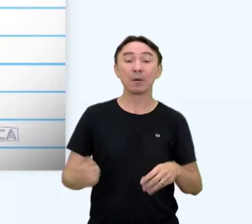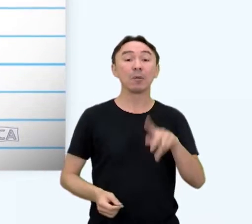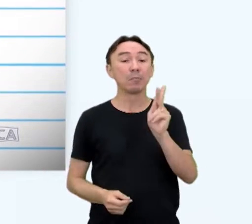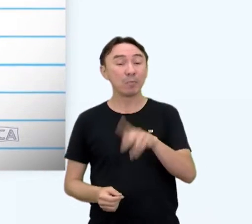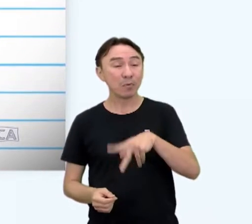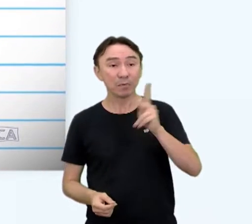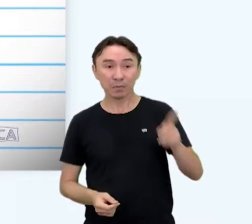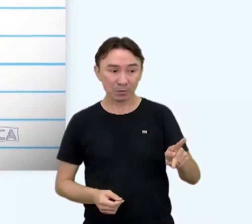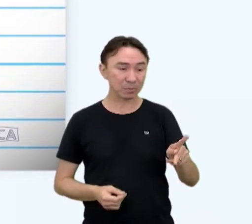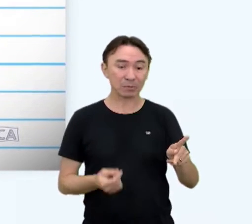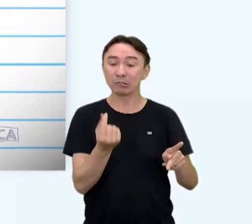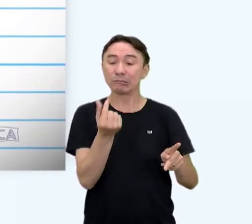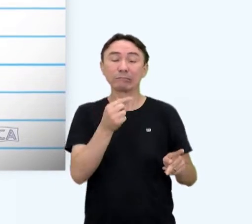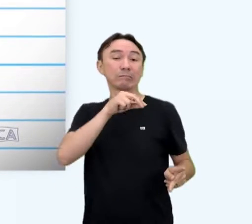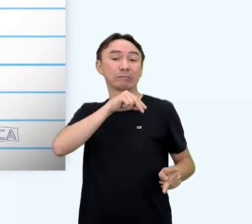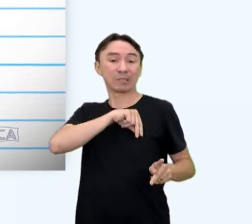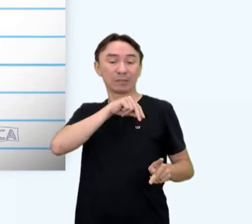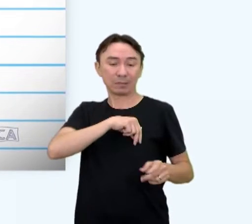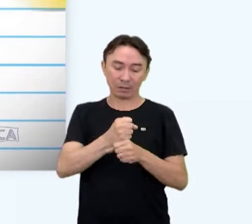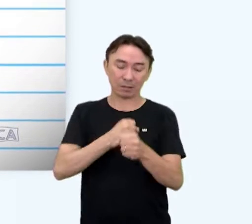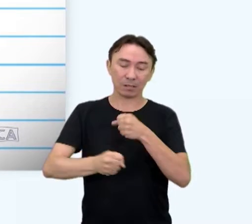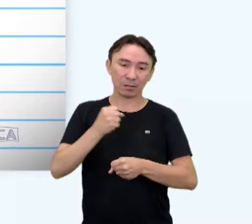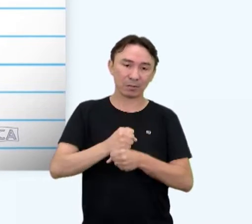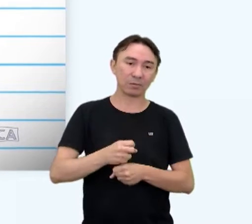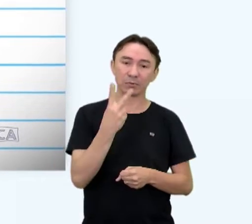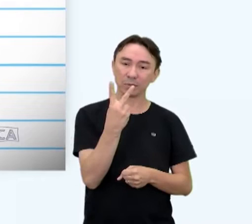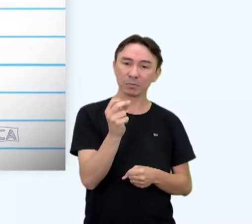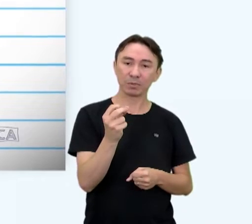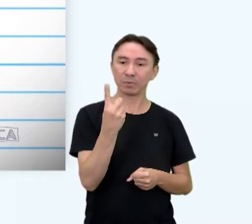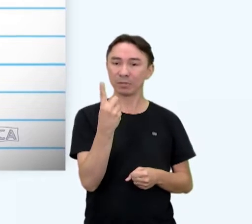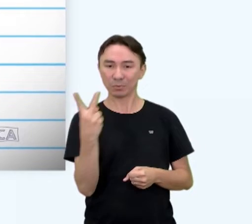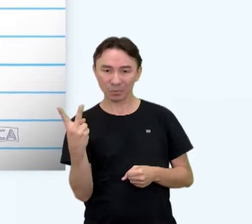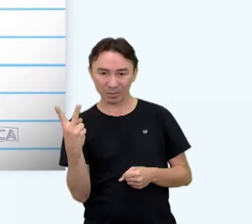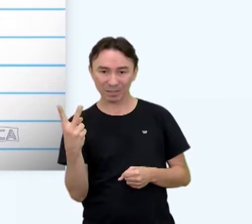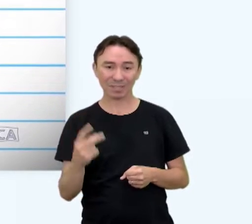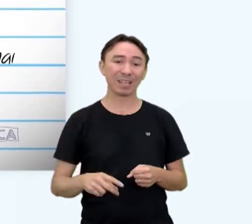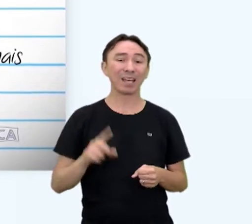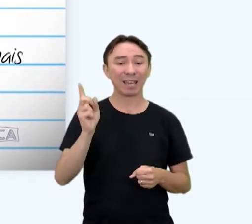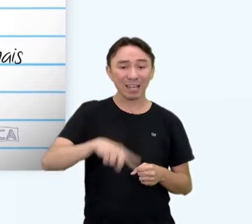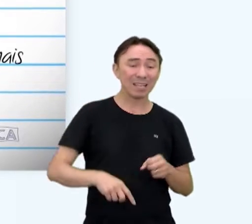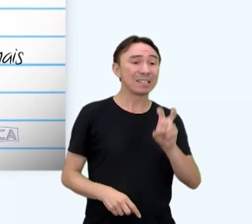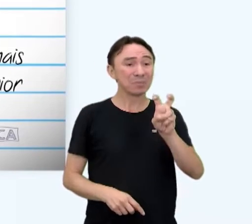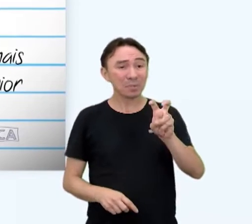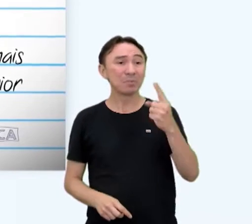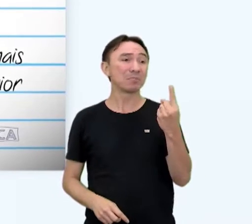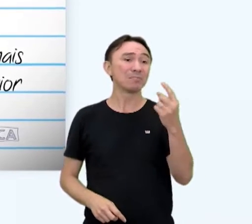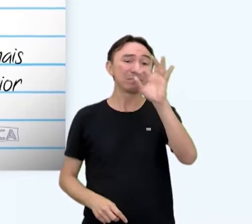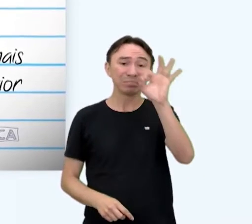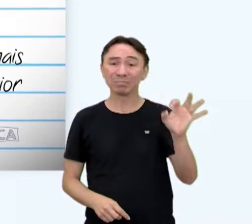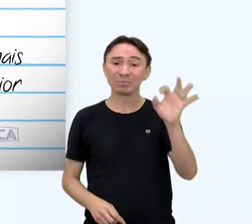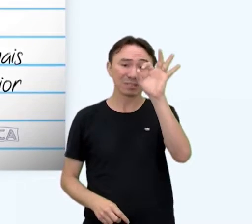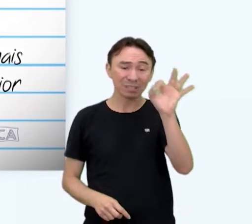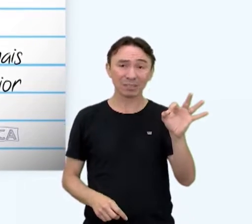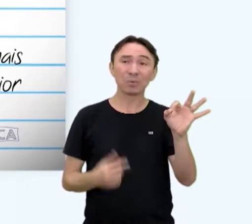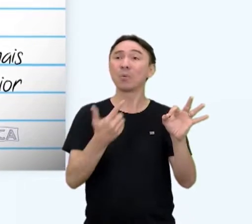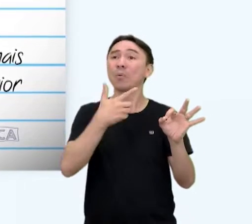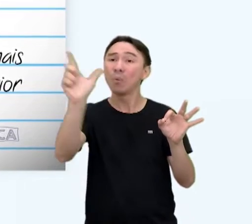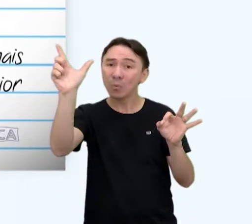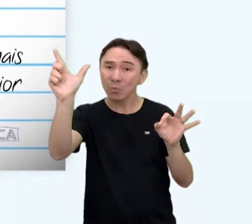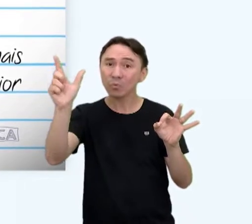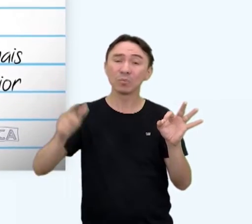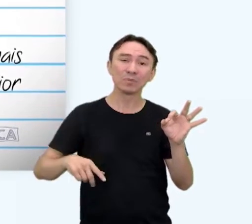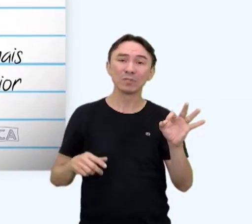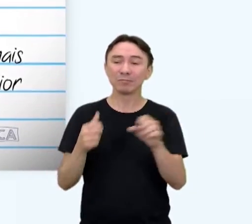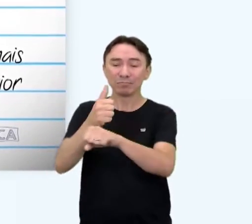brasileiros em 2012 era equivalente a 51% do valor médio obtido pelos demais profissionais com nível superior